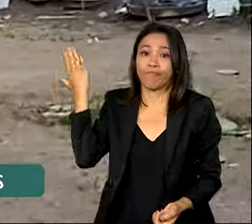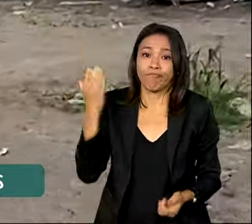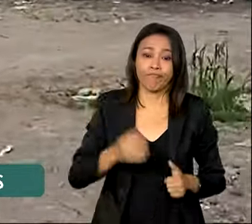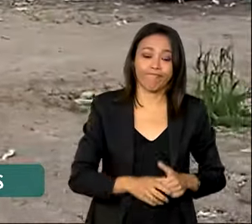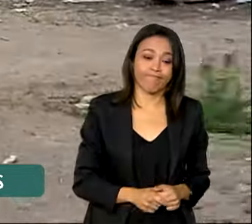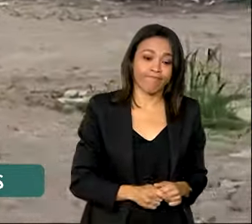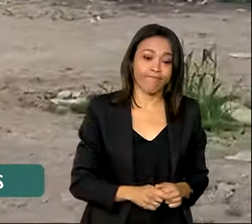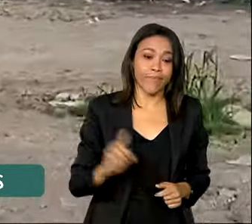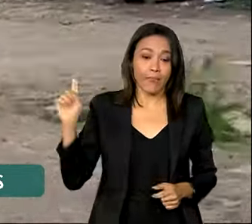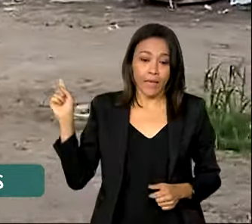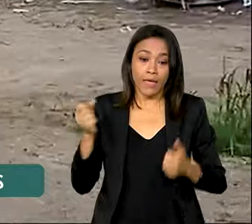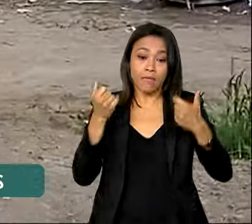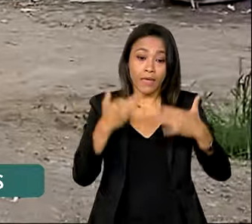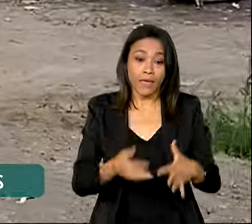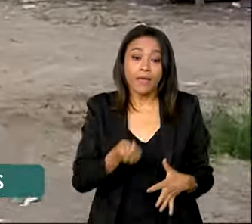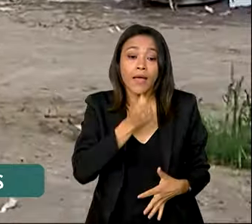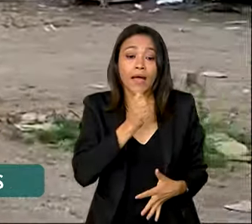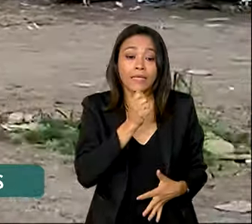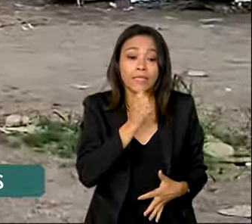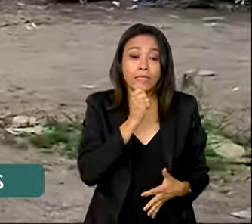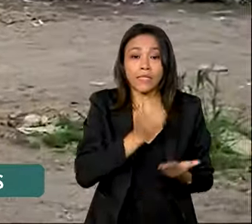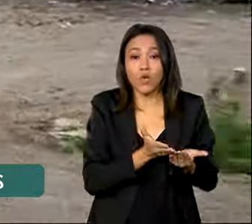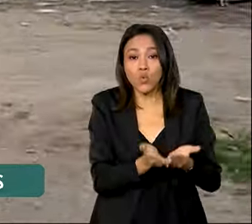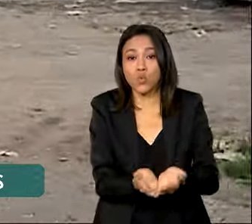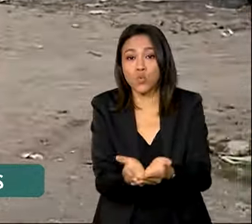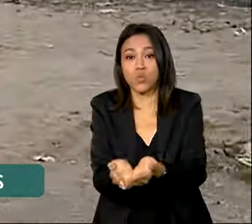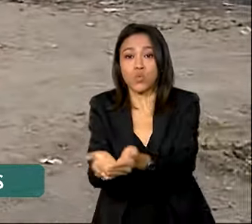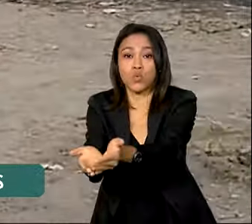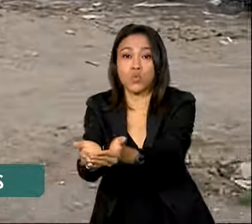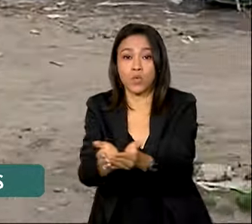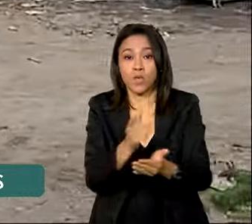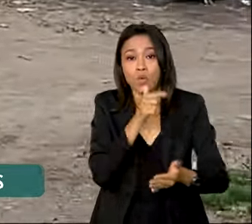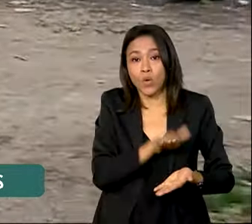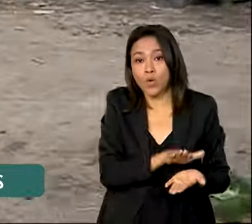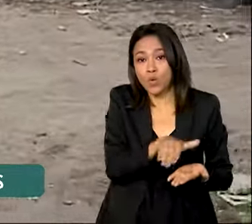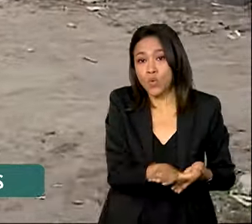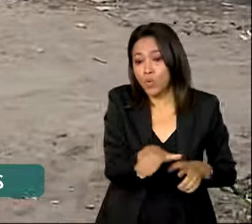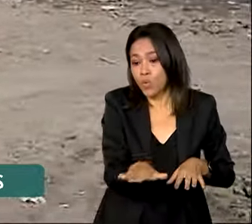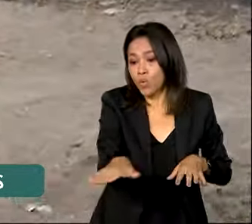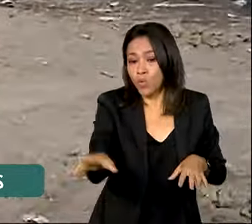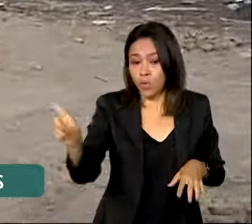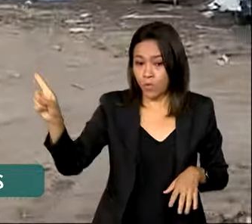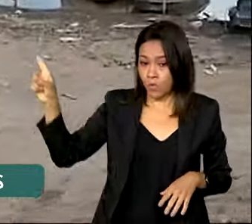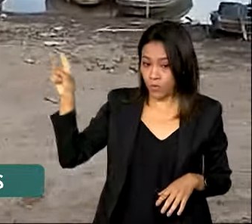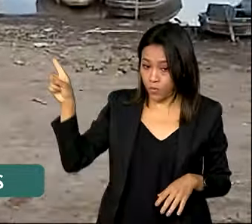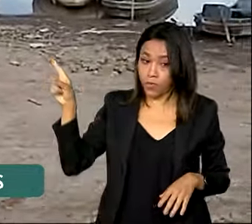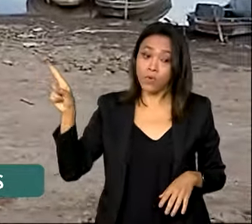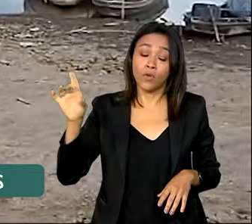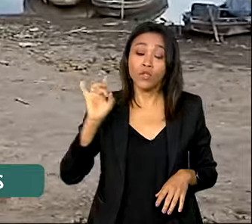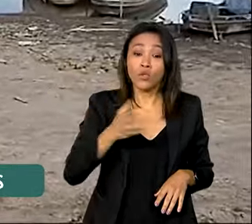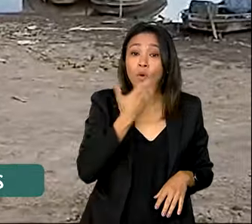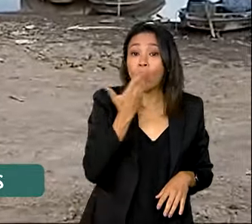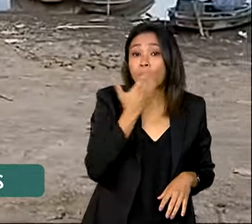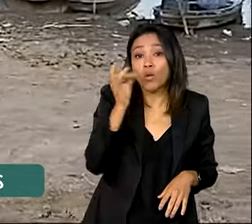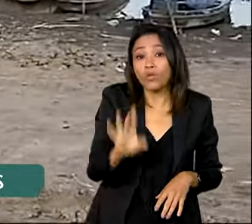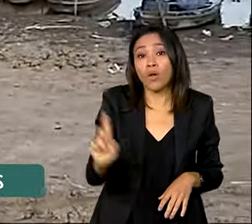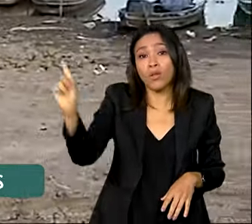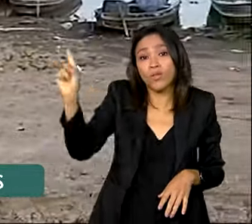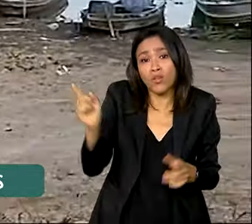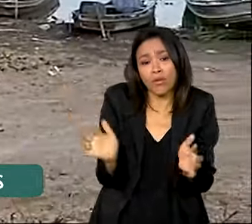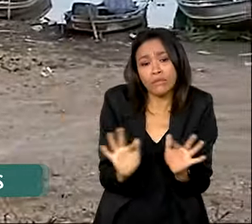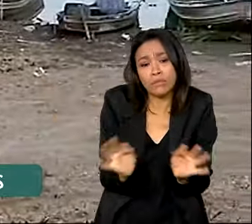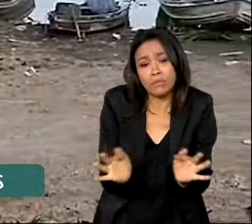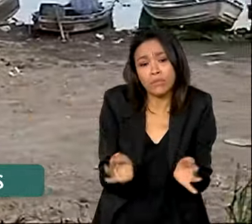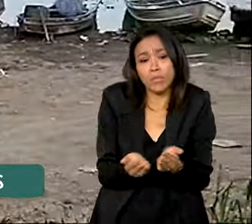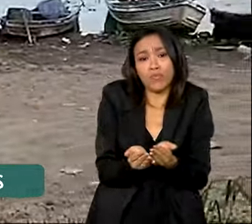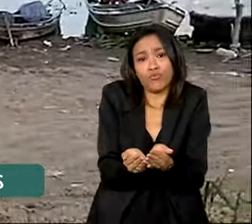ainda trafegam aqui nos rios, nossos rios não, nos garapés, nos riachos, que sobrou são esses tipos de rabetinha aí.